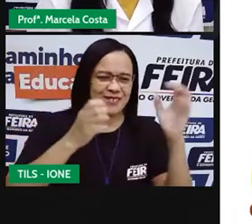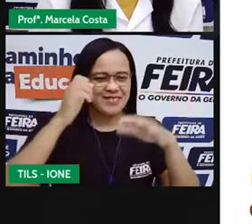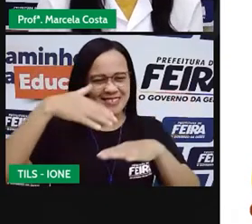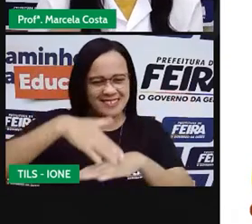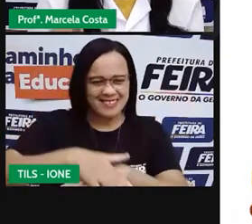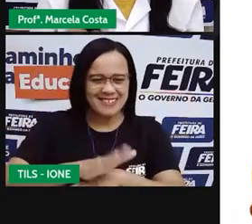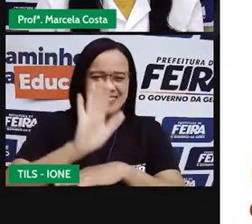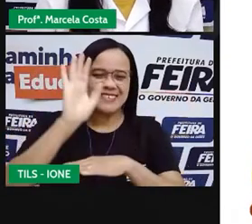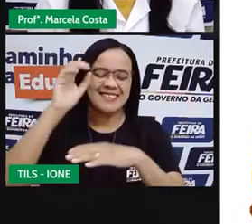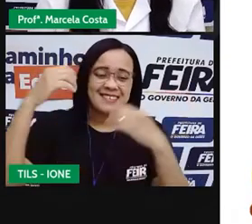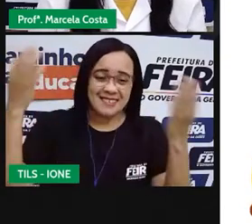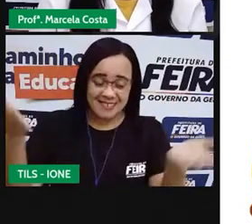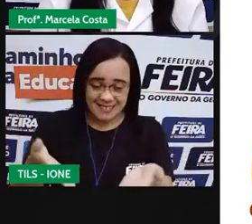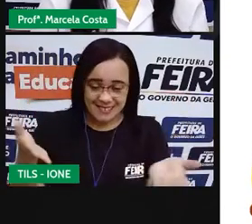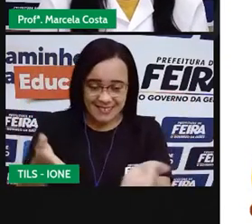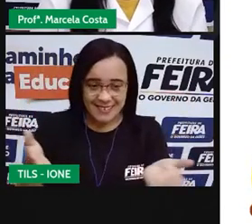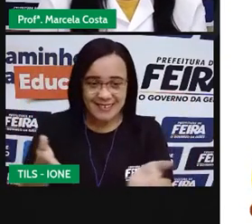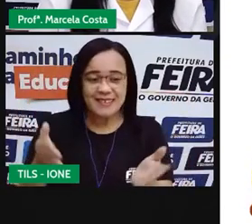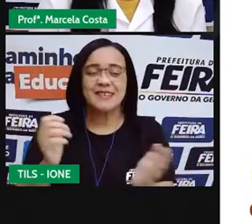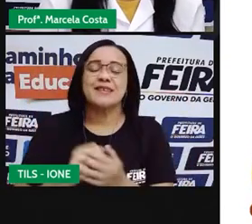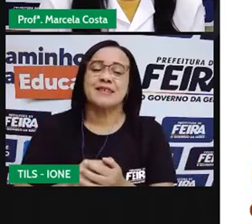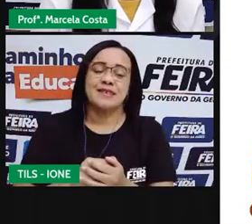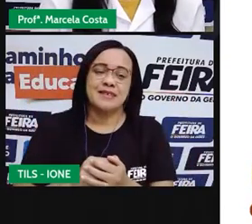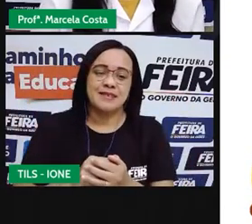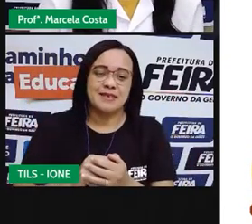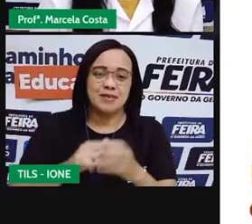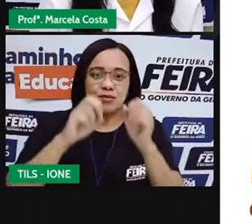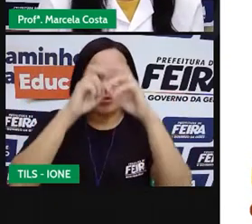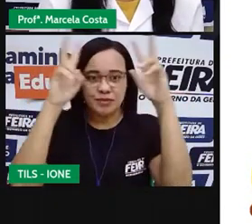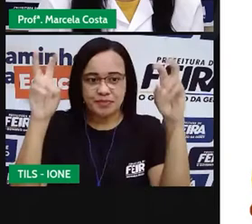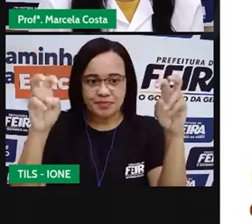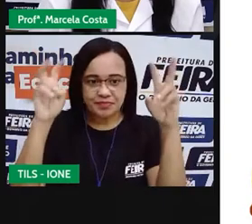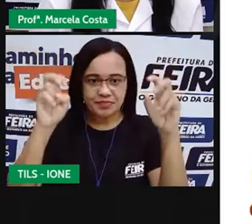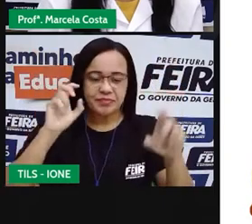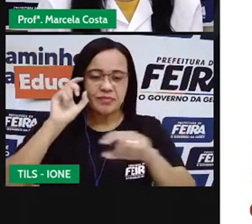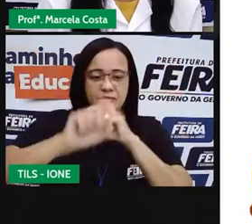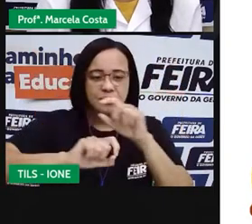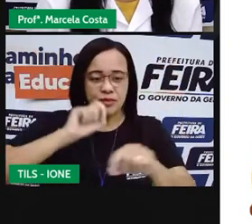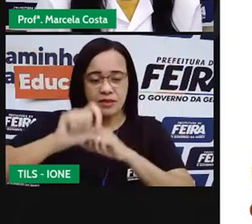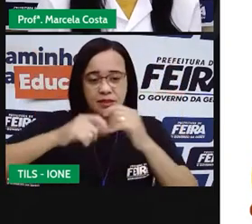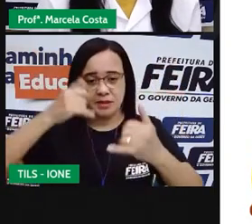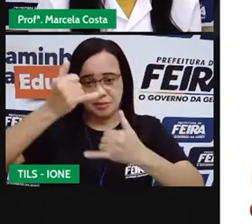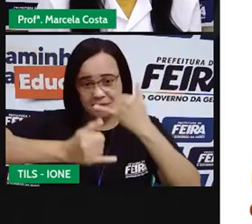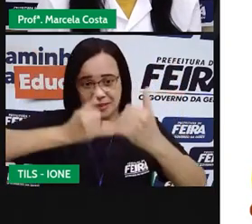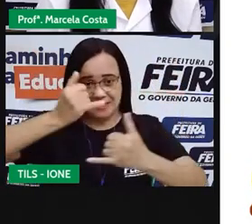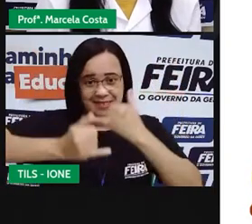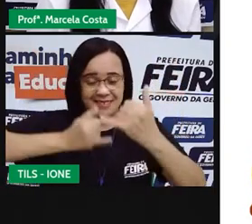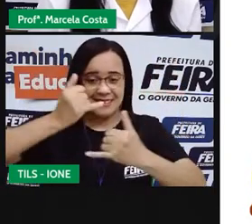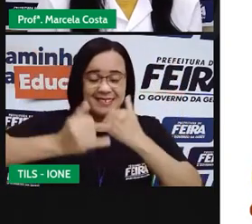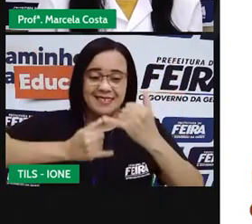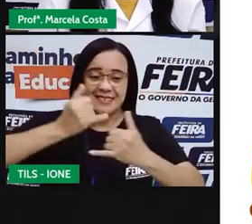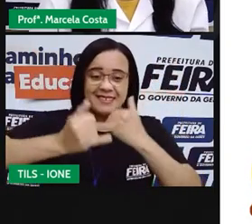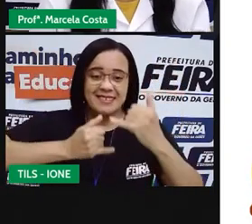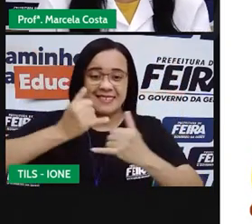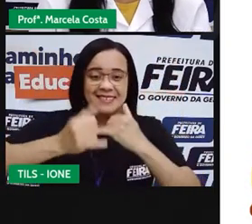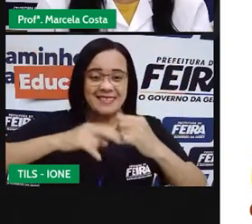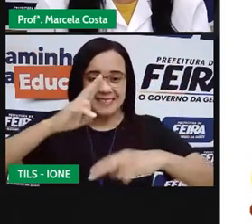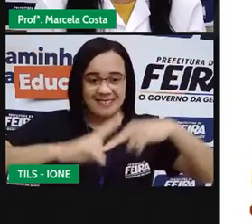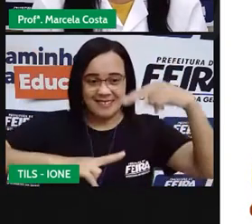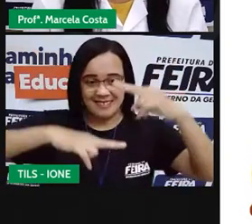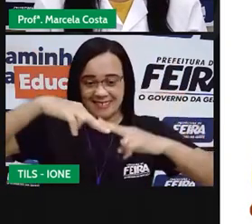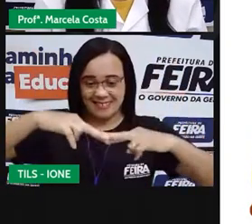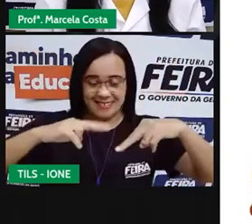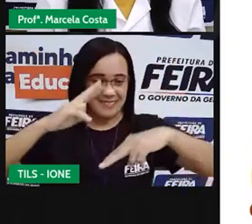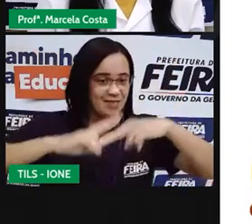Hoje, nessa aula, nós vamos trabalhar com o tema Brincadeiras Juninas, Pescaria. Então, ao longo